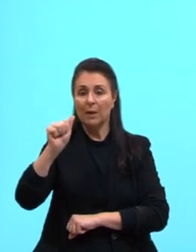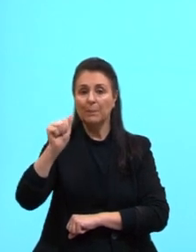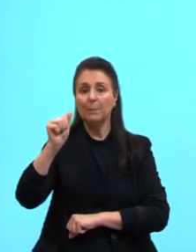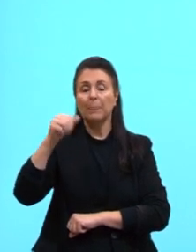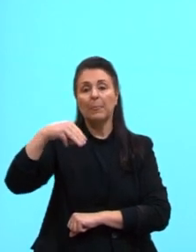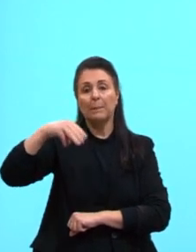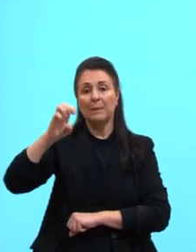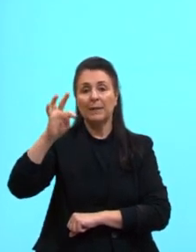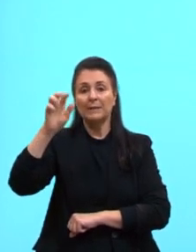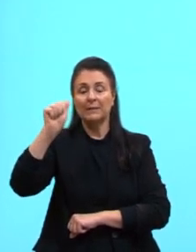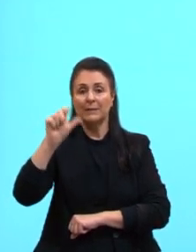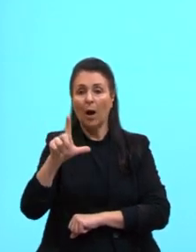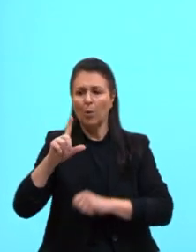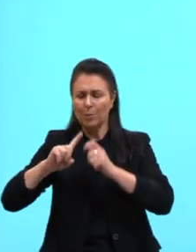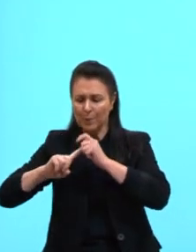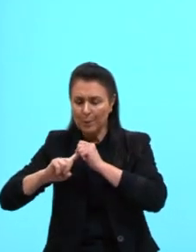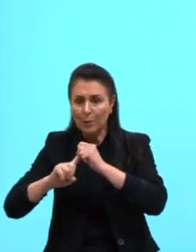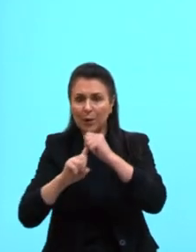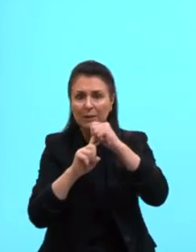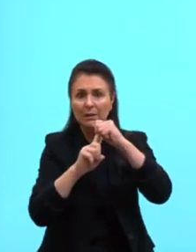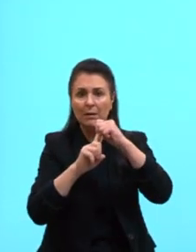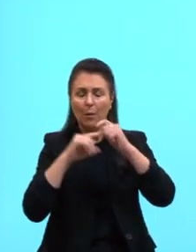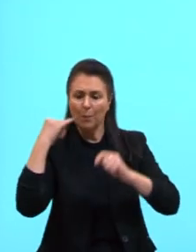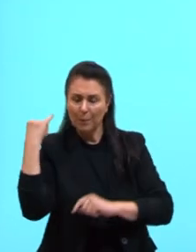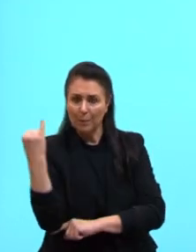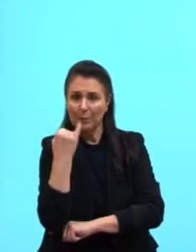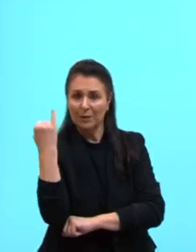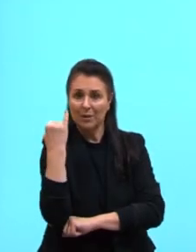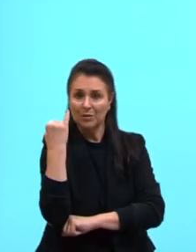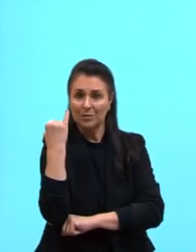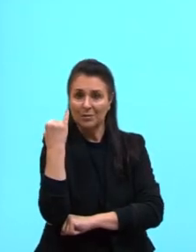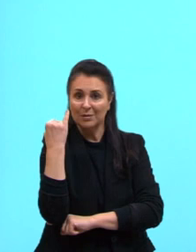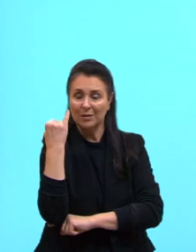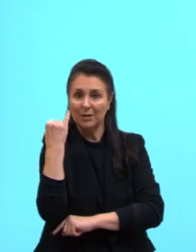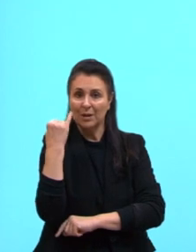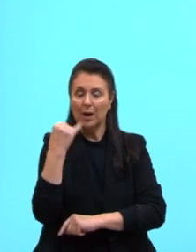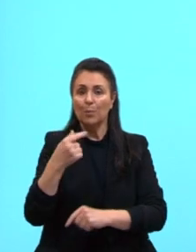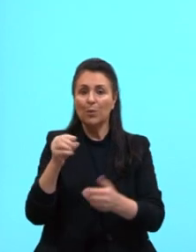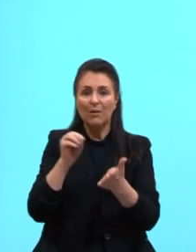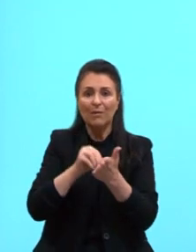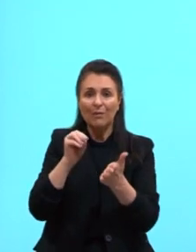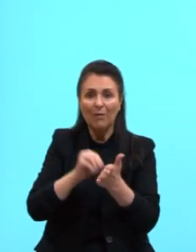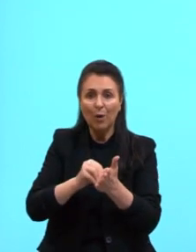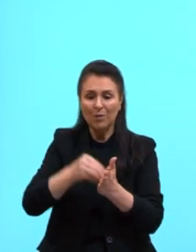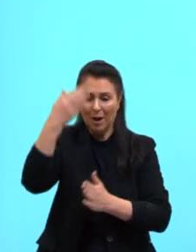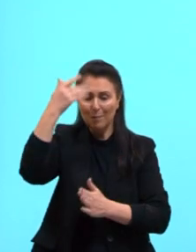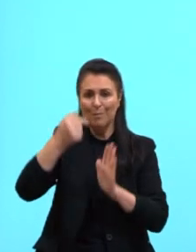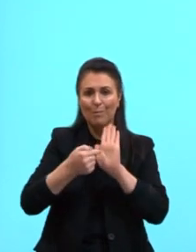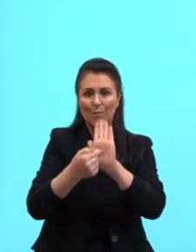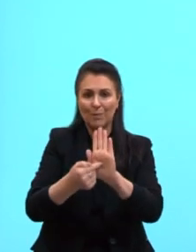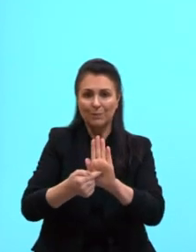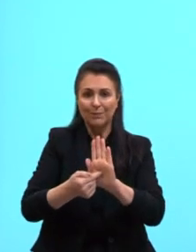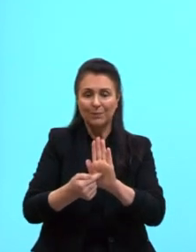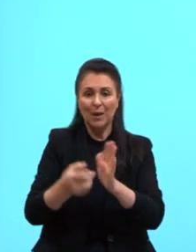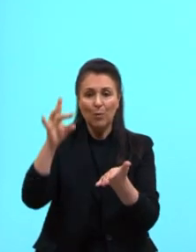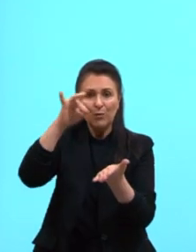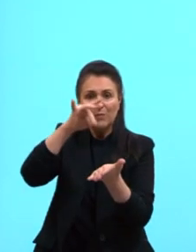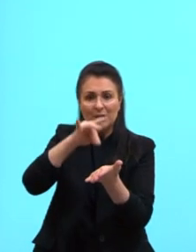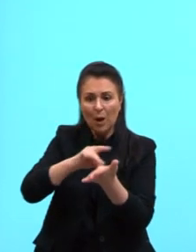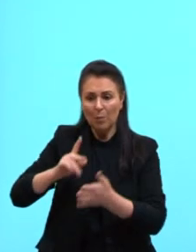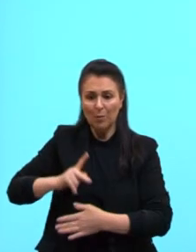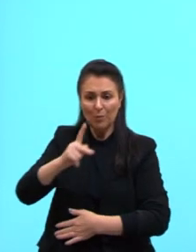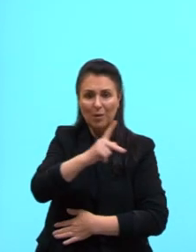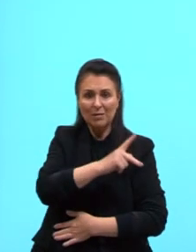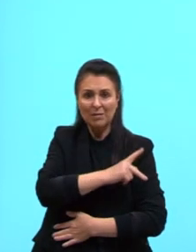impactos gerados pela falta de identificação oficial da população. Então, esse exercício de